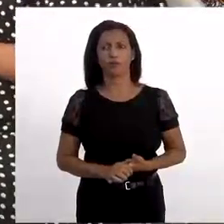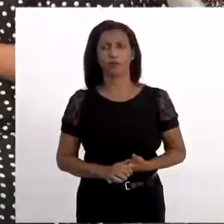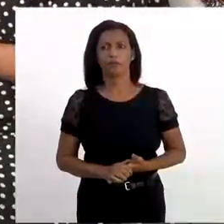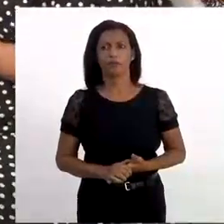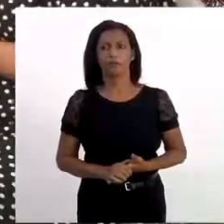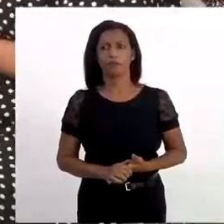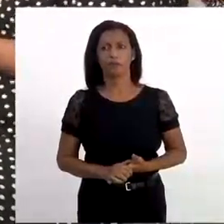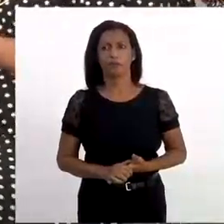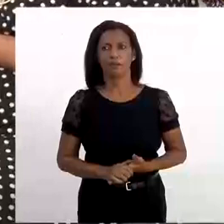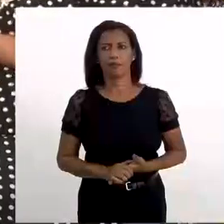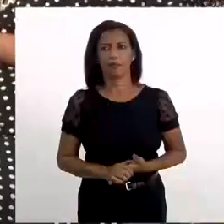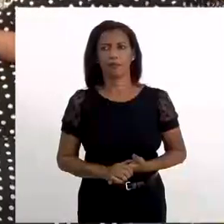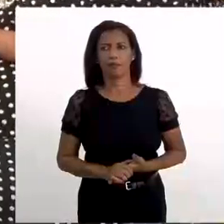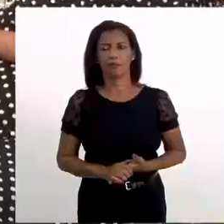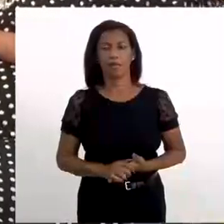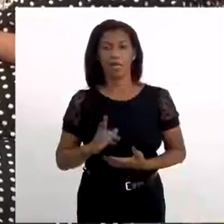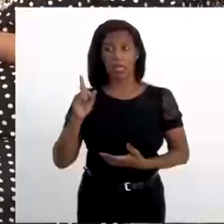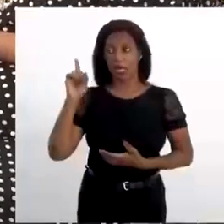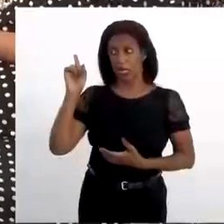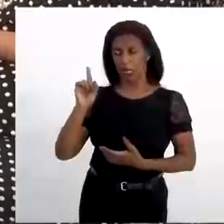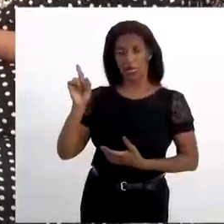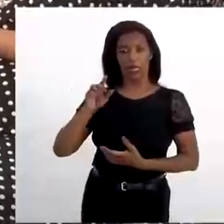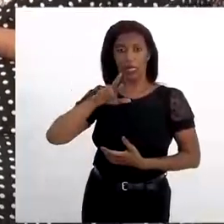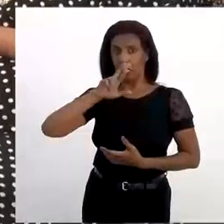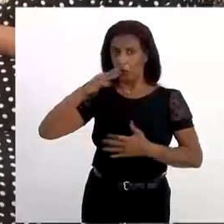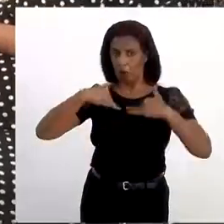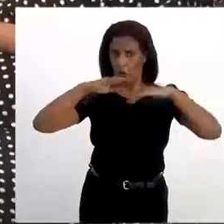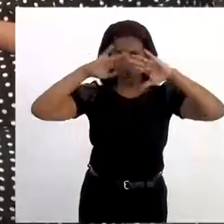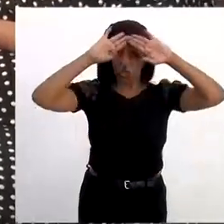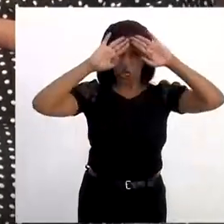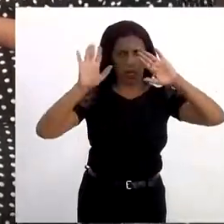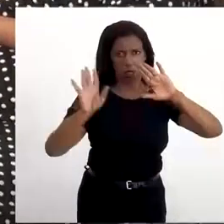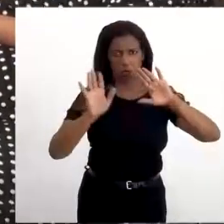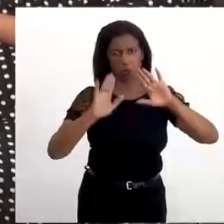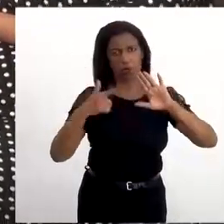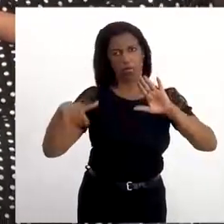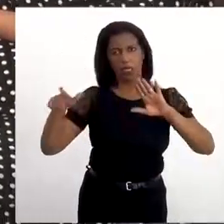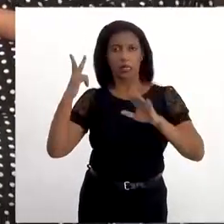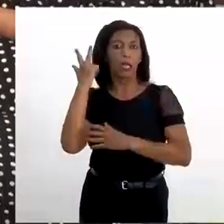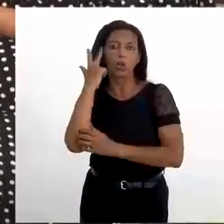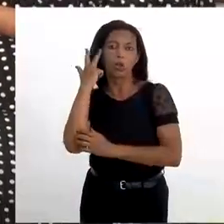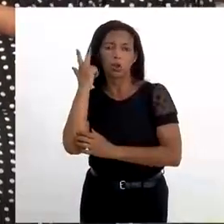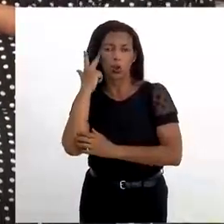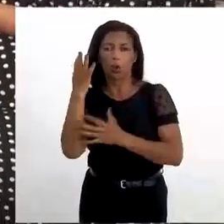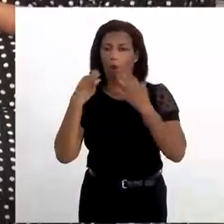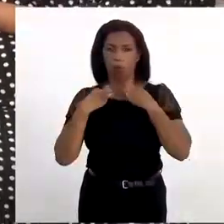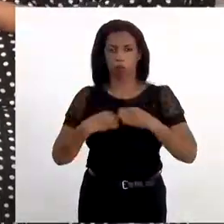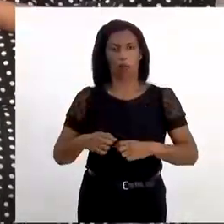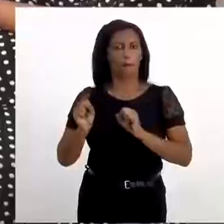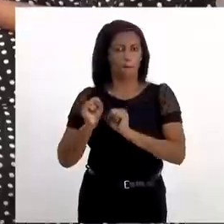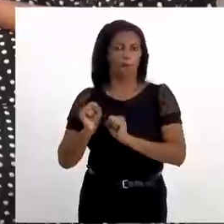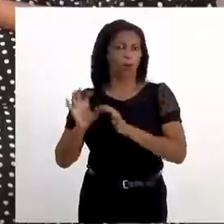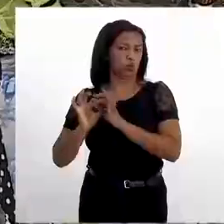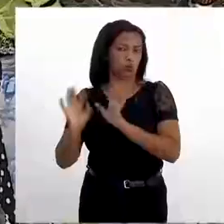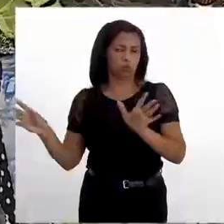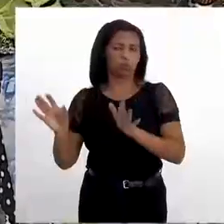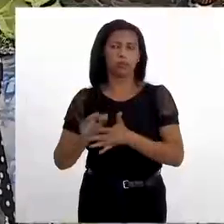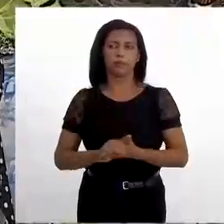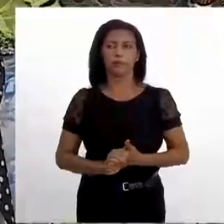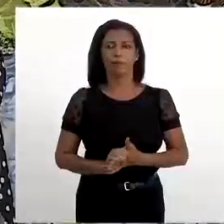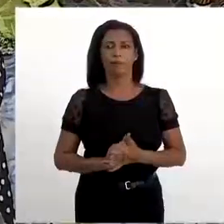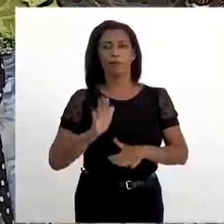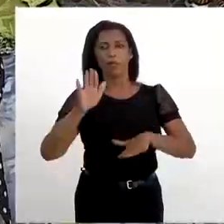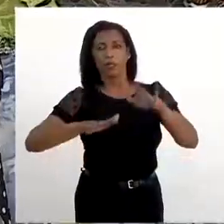aqui é um enfeite. É verdade. Isso aqui não é bem do... Do nosso sagrado, não. Certo. Isso aqui é mais enfeite. É mais enfeite isso daqui.